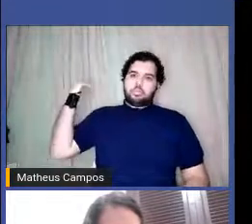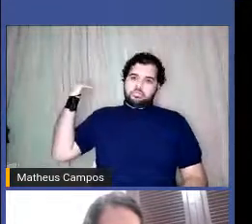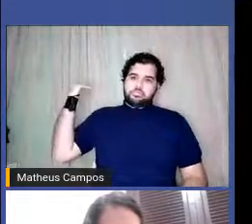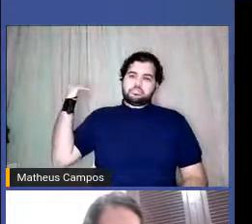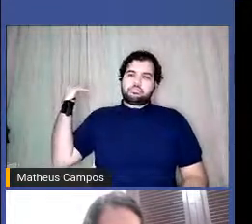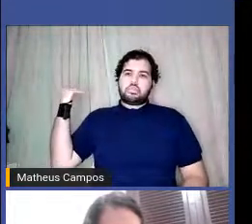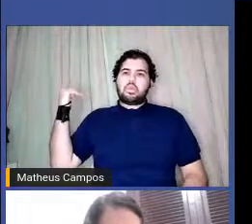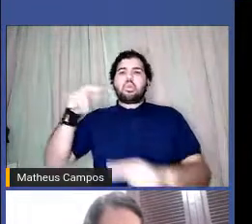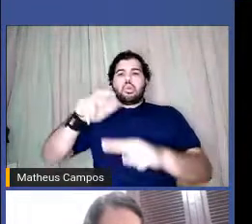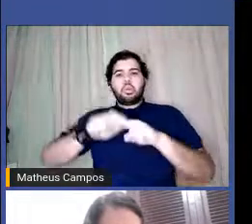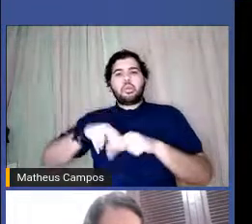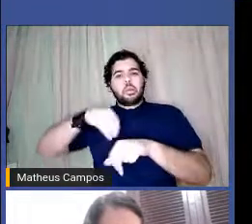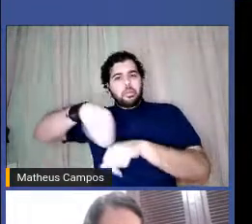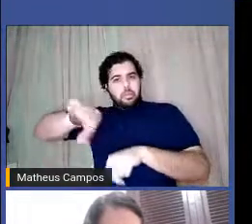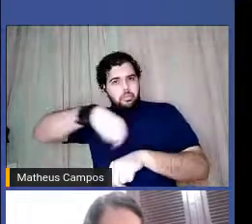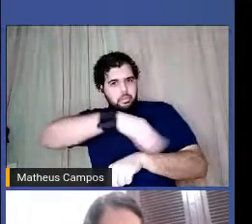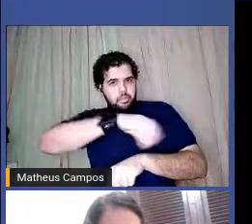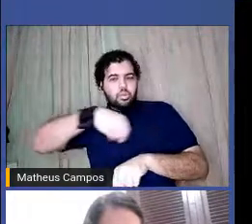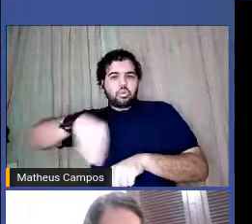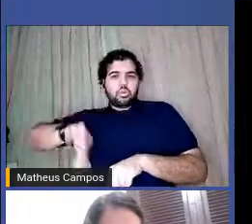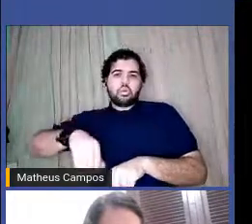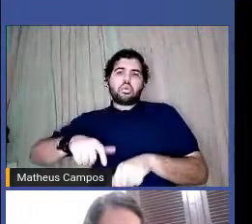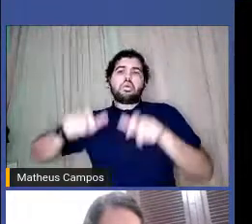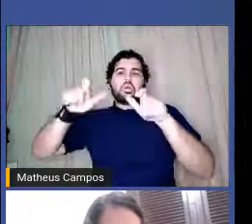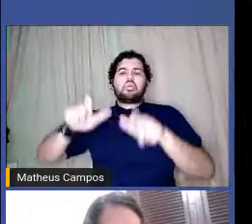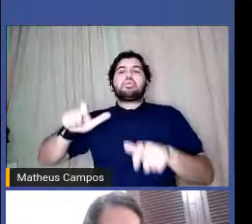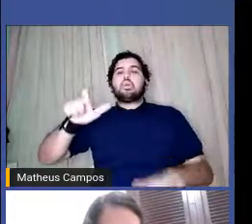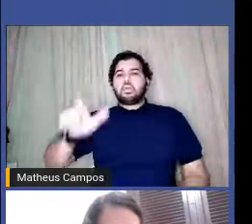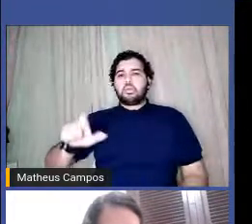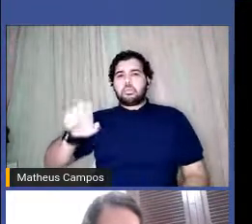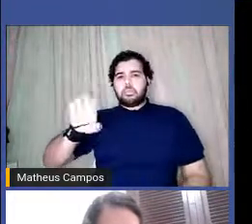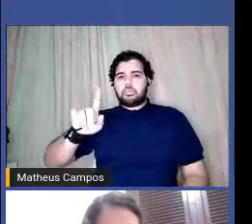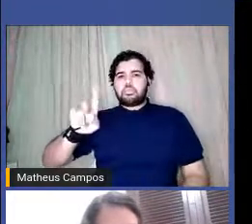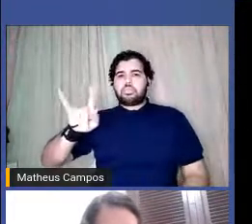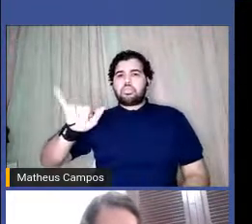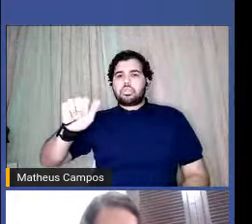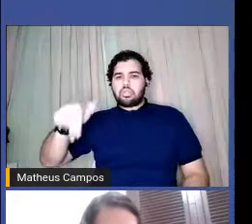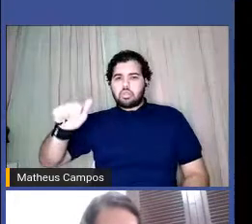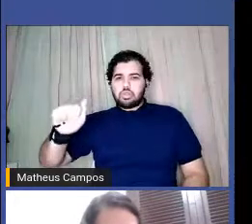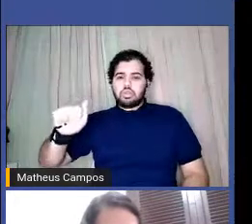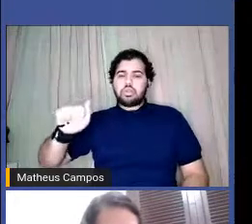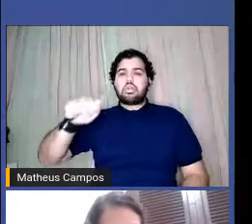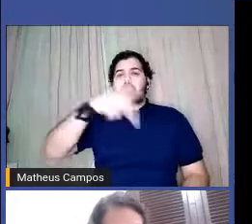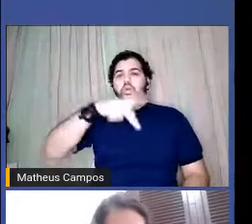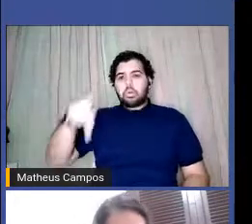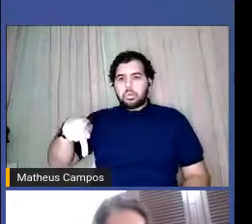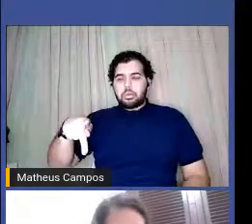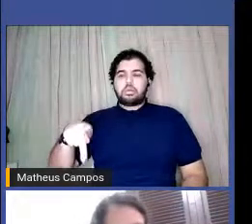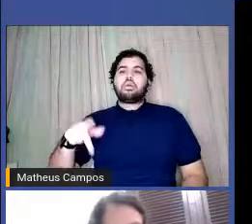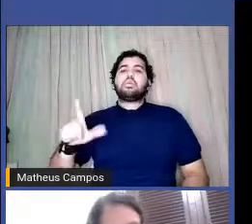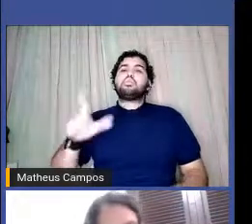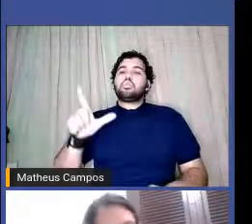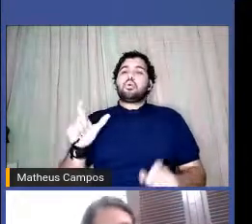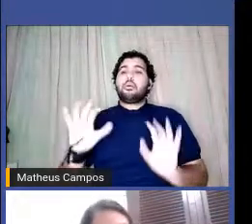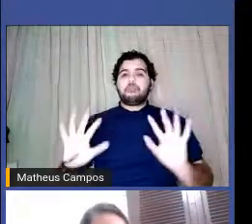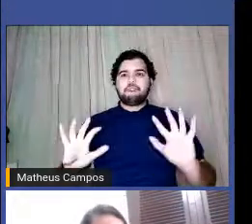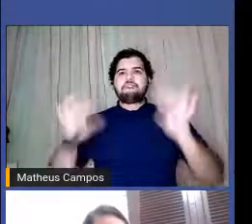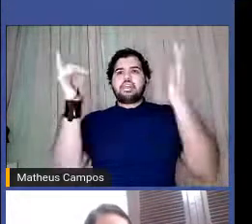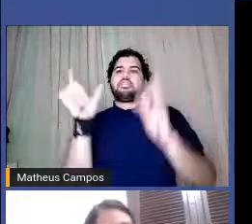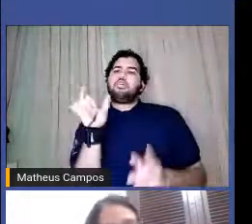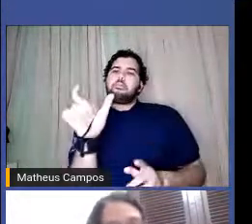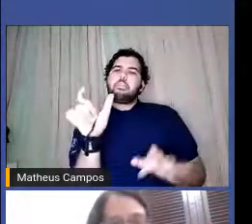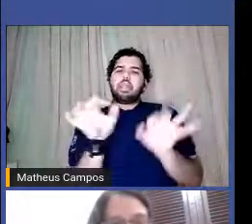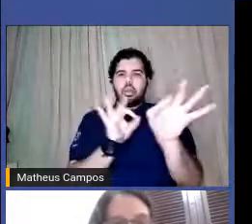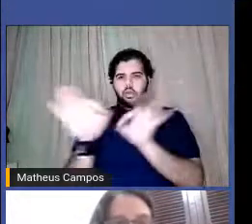intermédio, a partir do intermédio da Claudiana, professora Claudiana do Viva, da Viva a Palavra, né, que